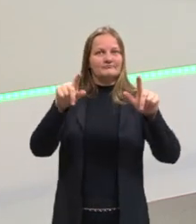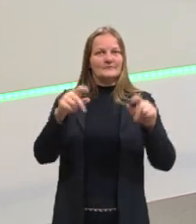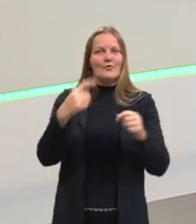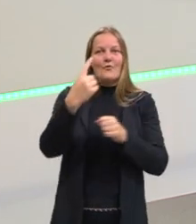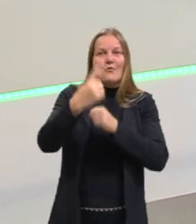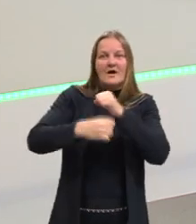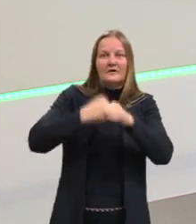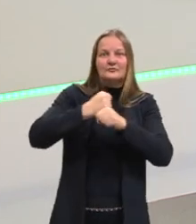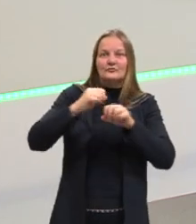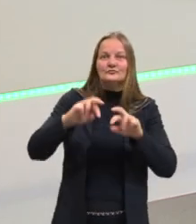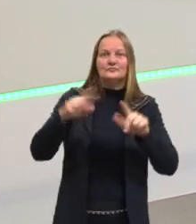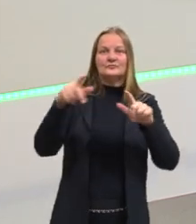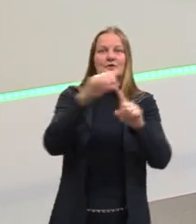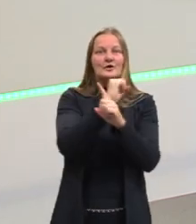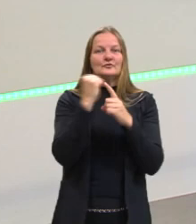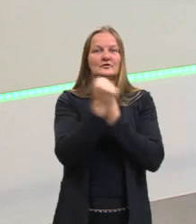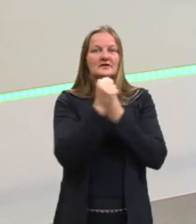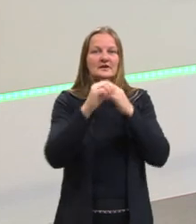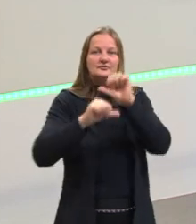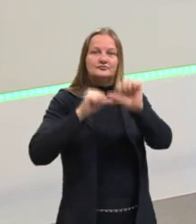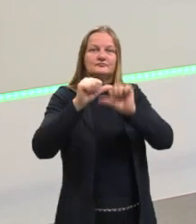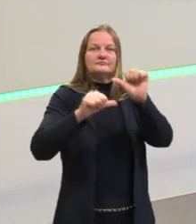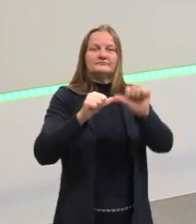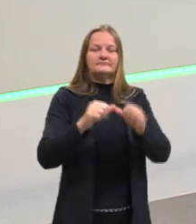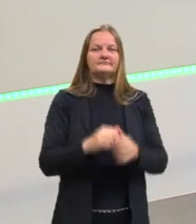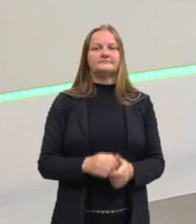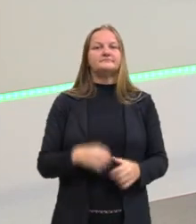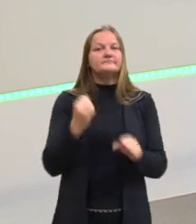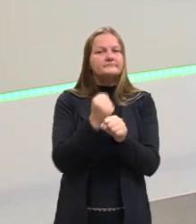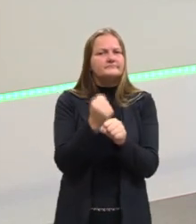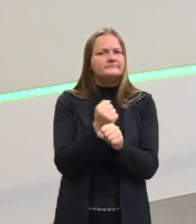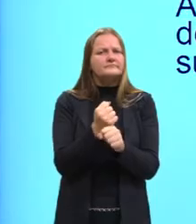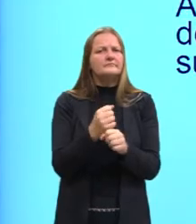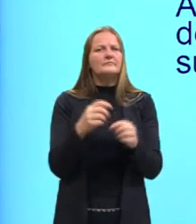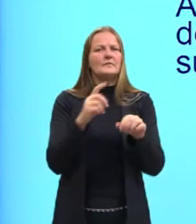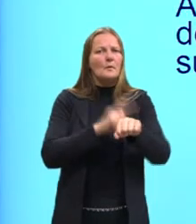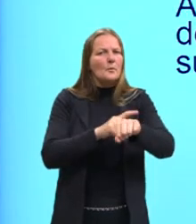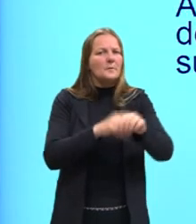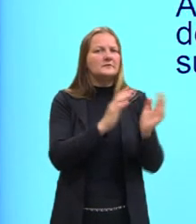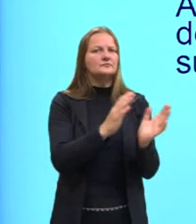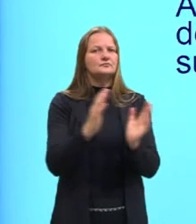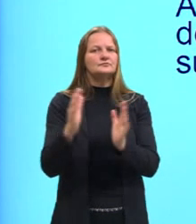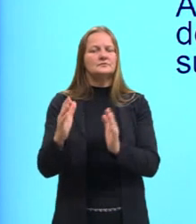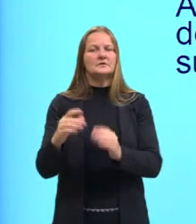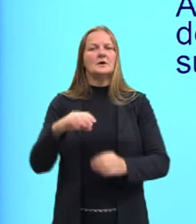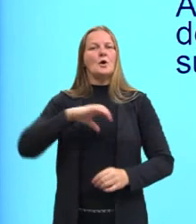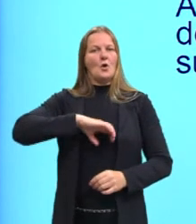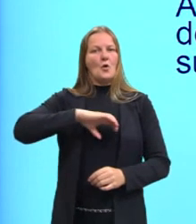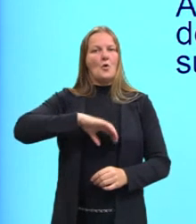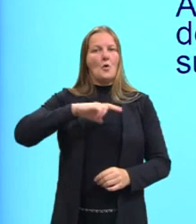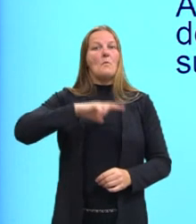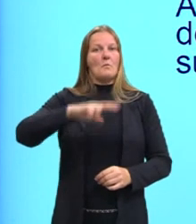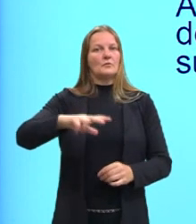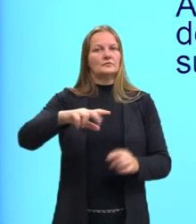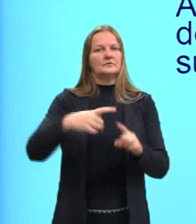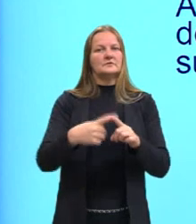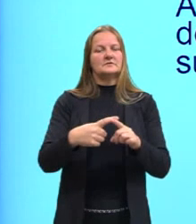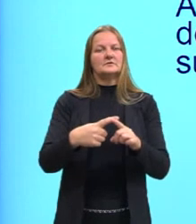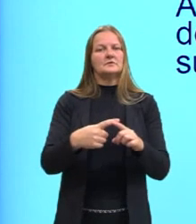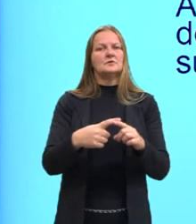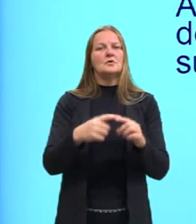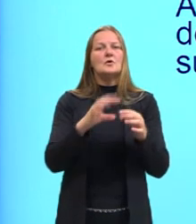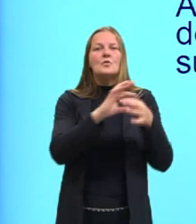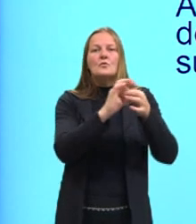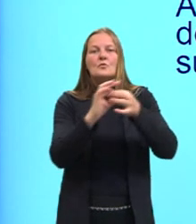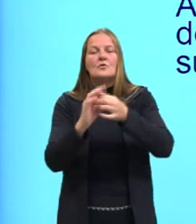ano para outro, de uma sociedade para outra. A produção, então, desse período, ela foi feita pelos portugueses e ela pode ser considerada